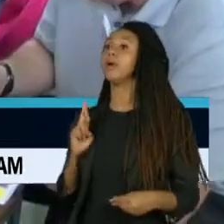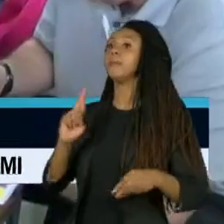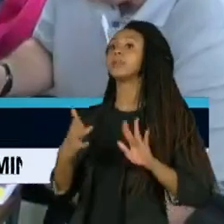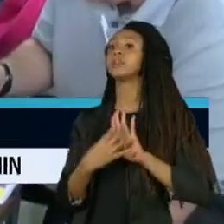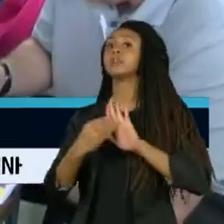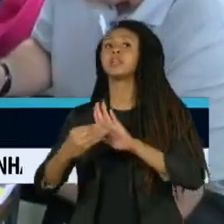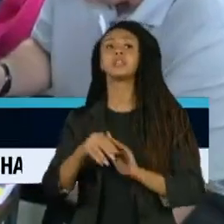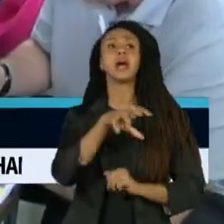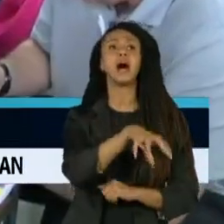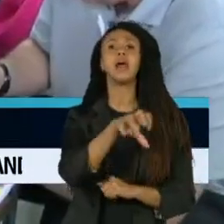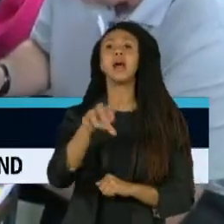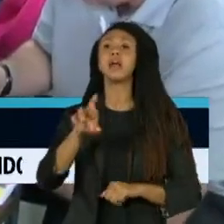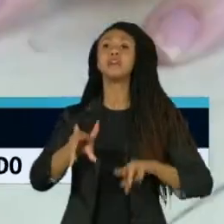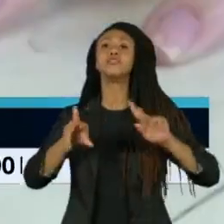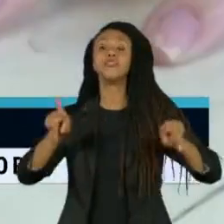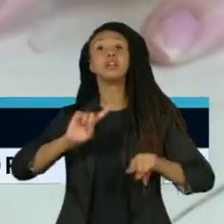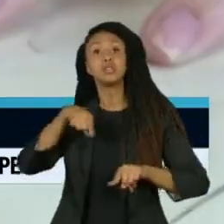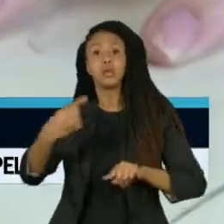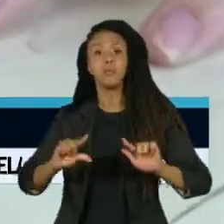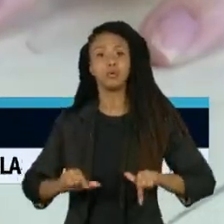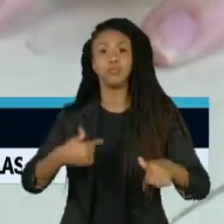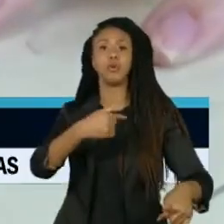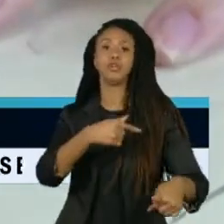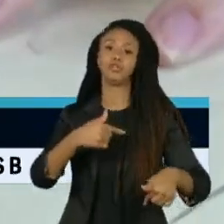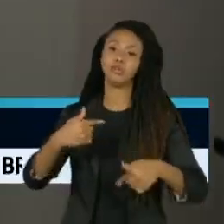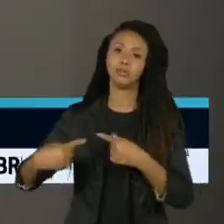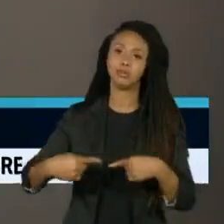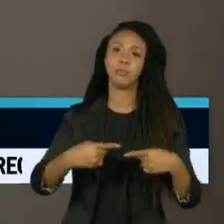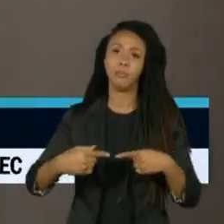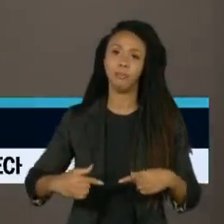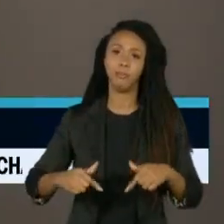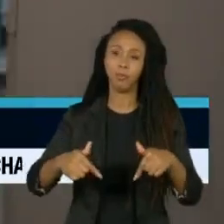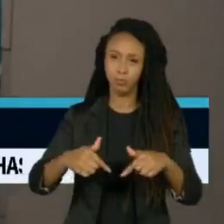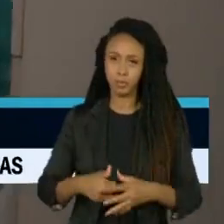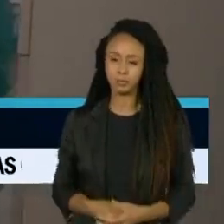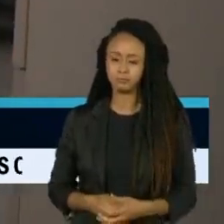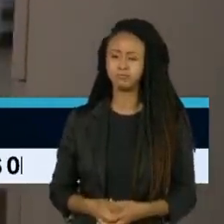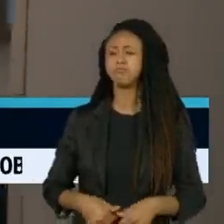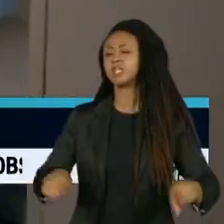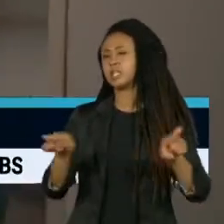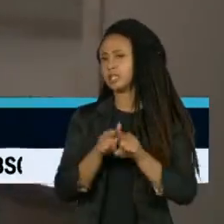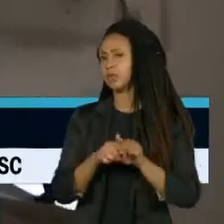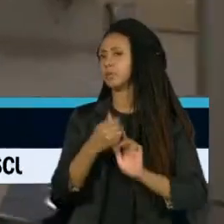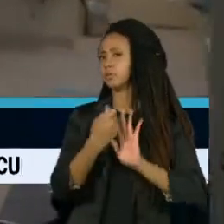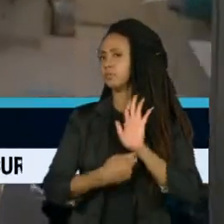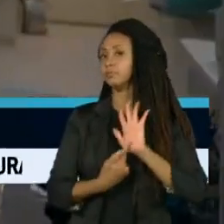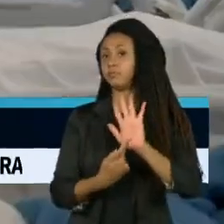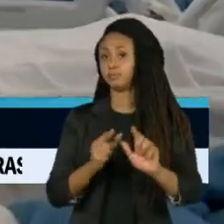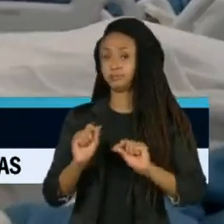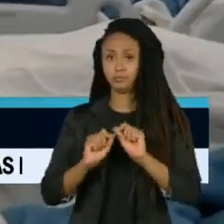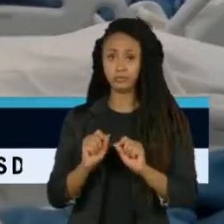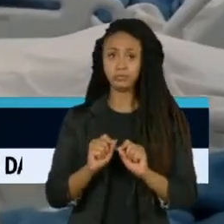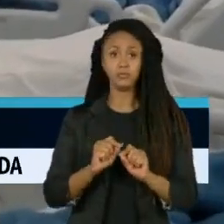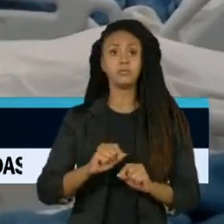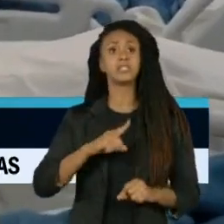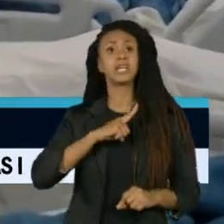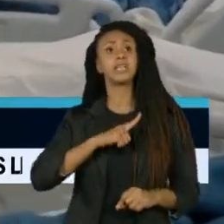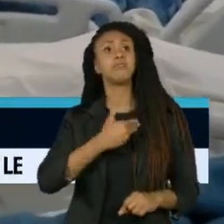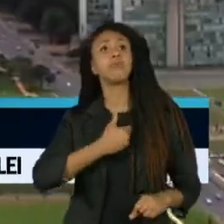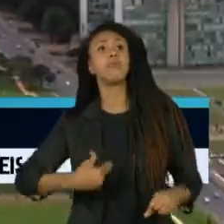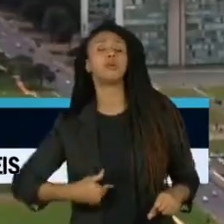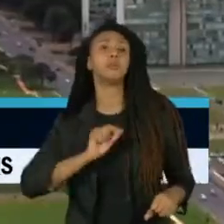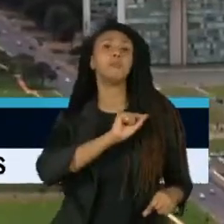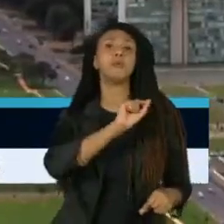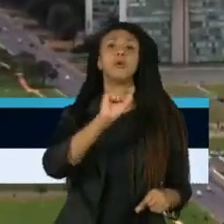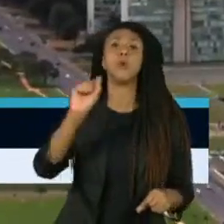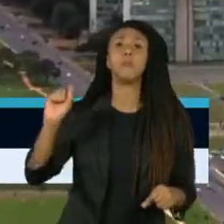na hora de definir as políticas públicas. O texto ainda faz um alerta sobre o fato de que vários governos aproveitaram os olhares